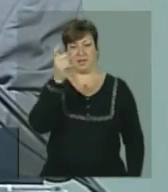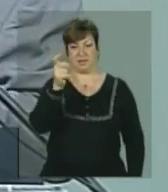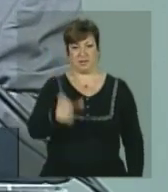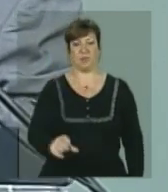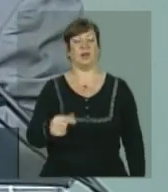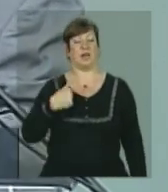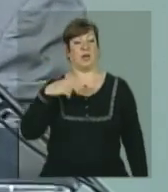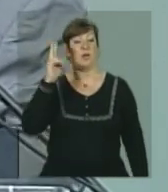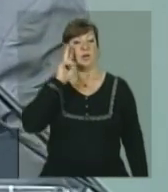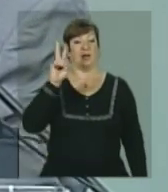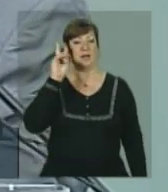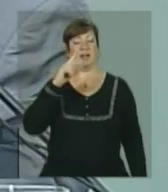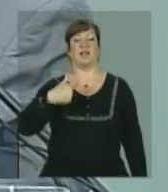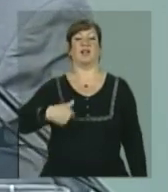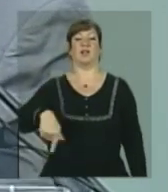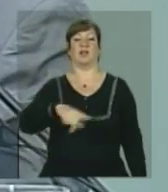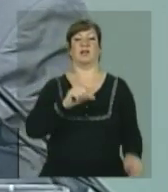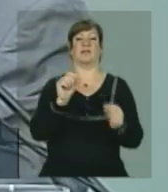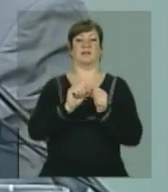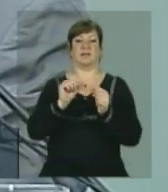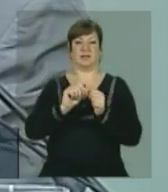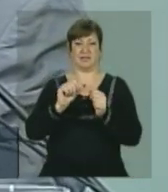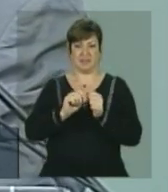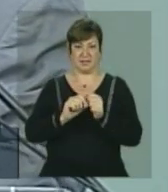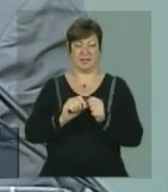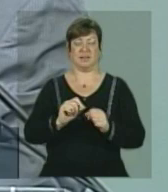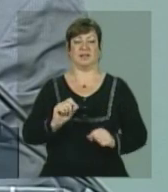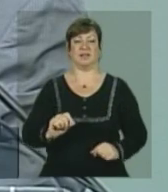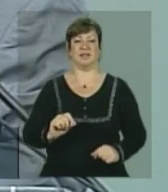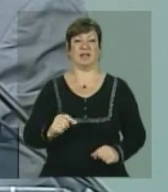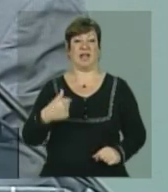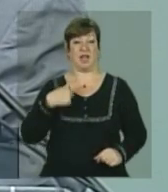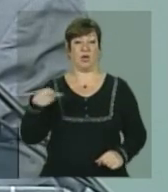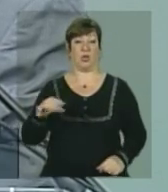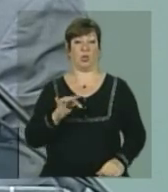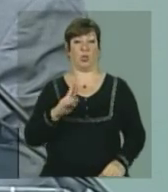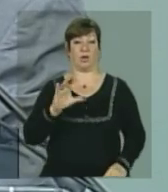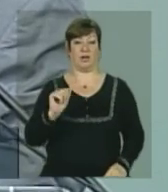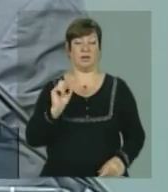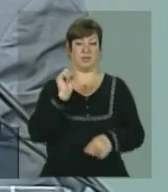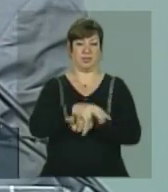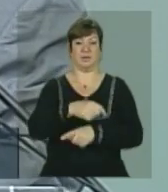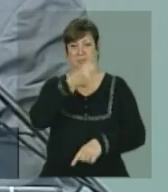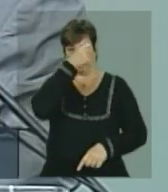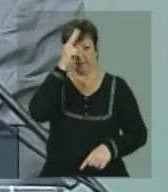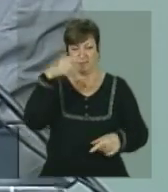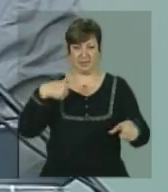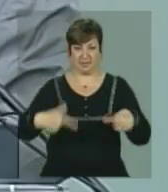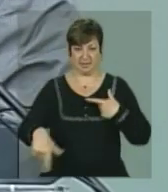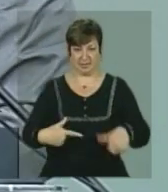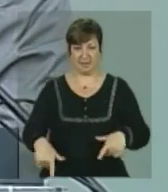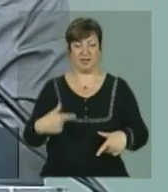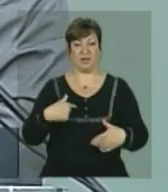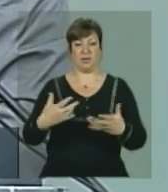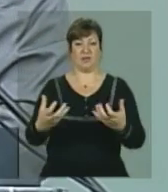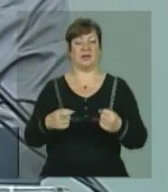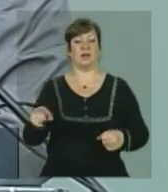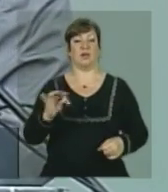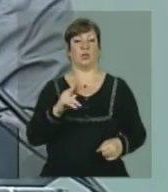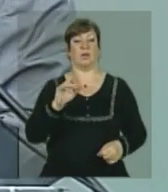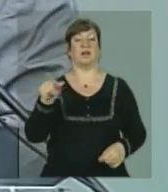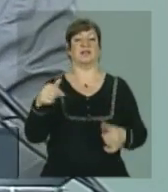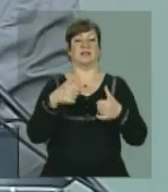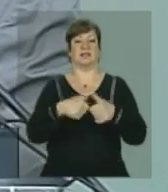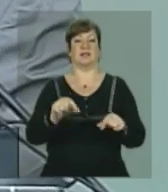eu lembro quando nós assumíamos, ministro, quando eu e o Tuca assumimos a Prefeitura, eu recebi uma... O Tuca estava na